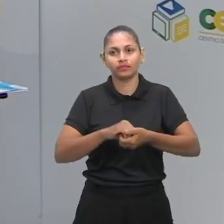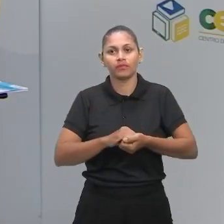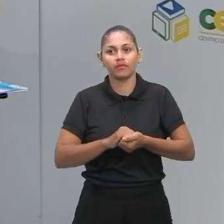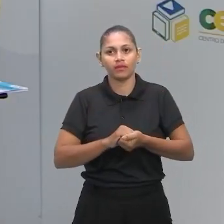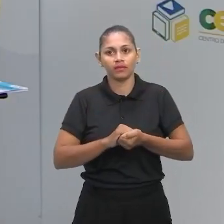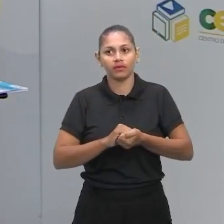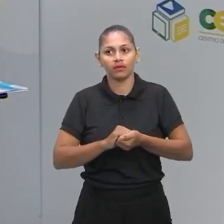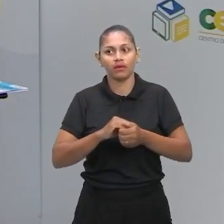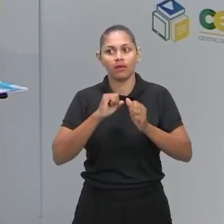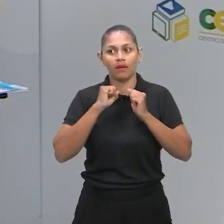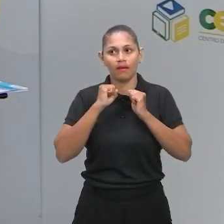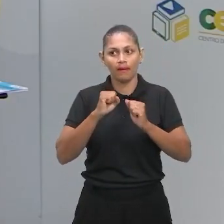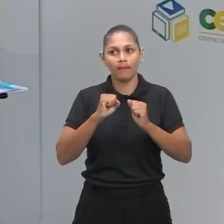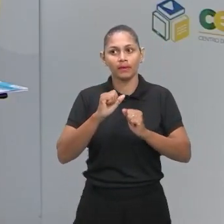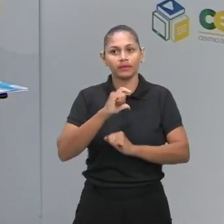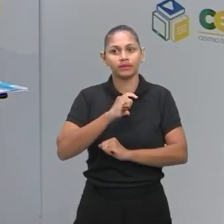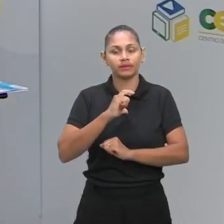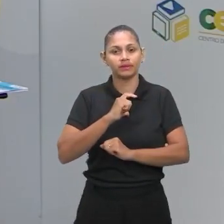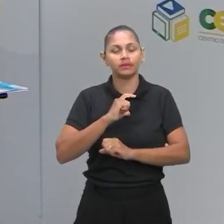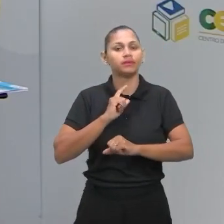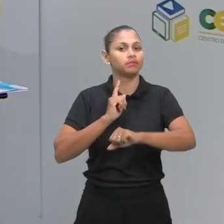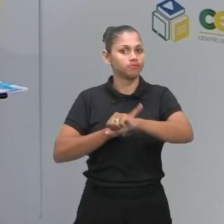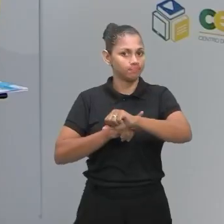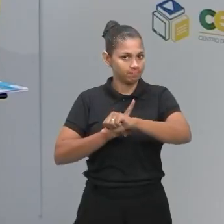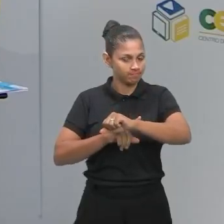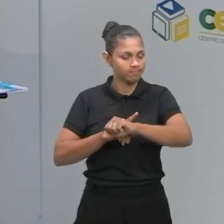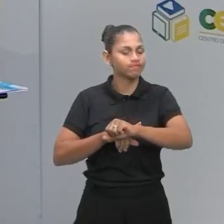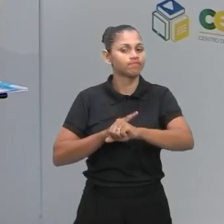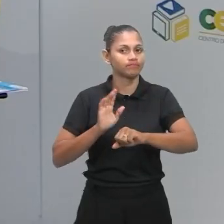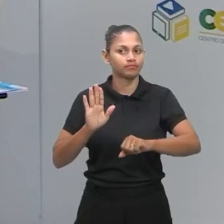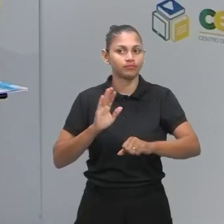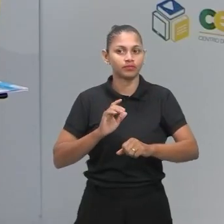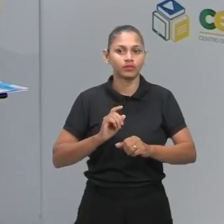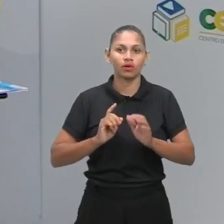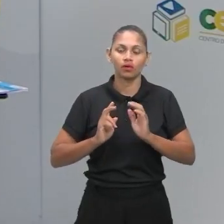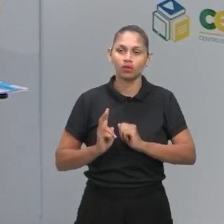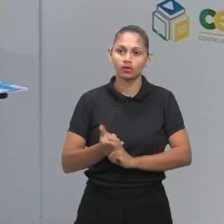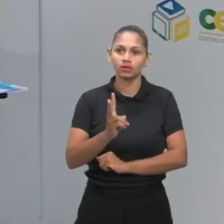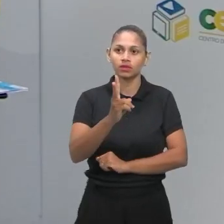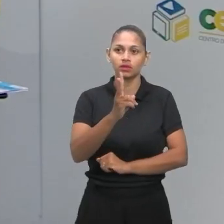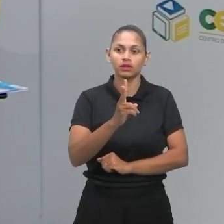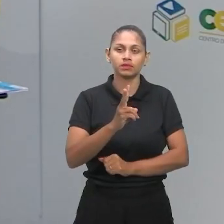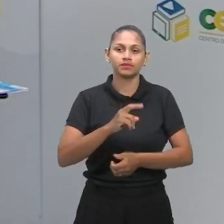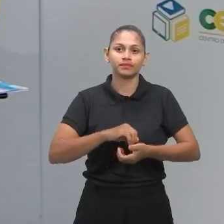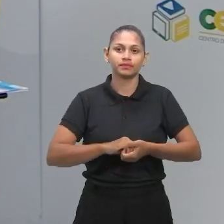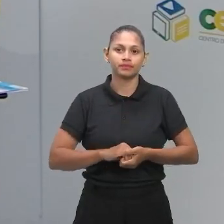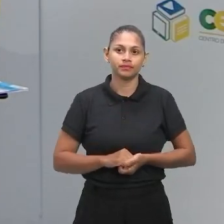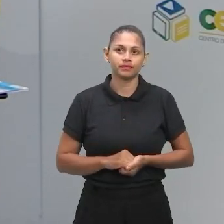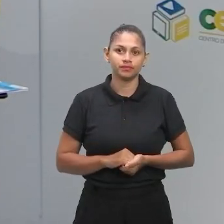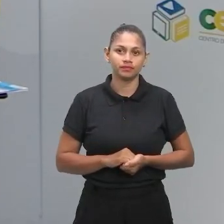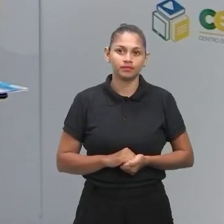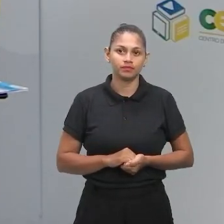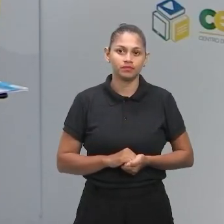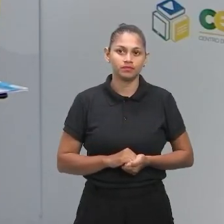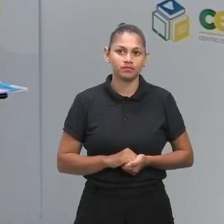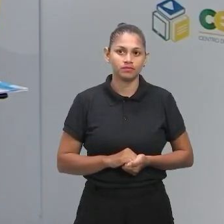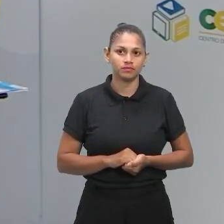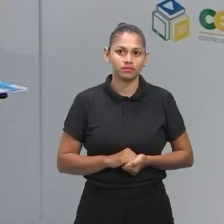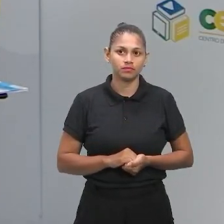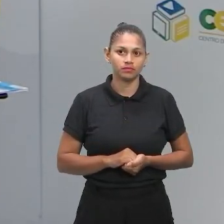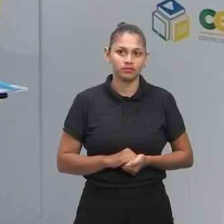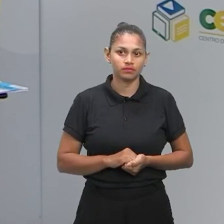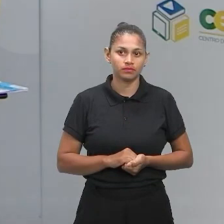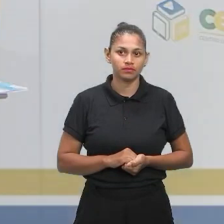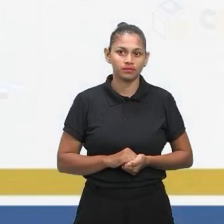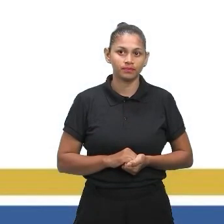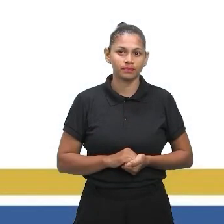Então, você pode ganhar tempo aí. Tudo bem? Então, seguimos agora, dando continuidade. Vamos ver uma outra